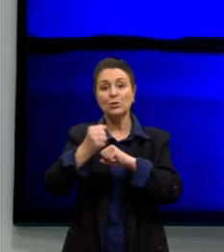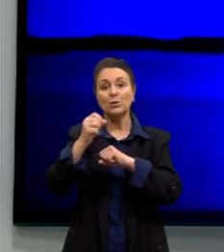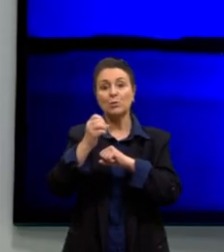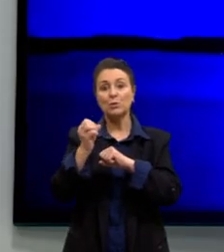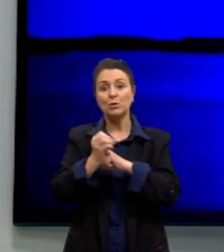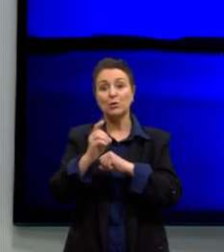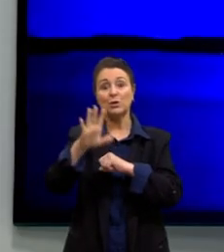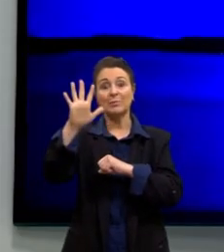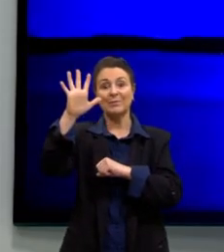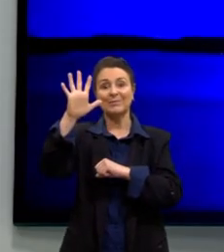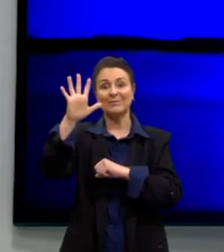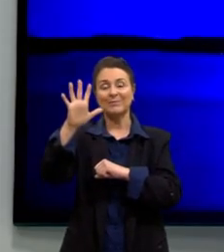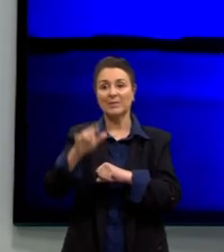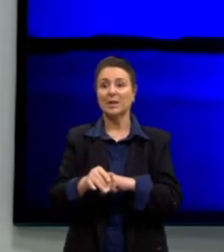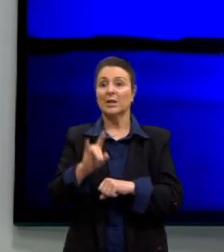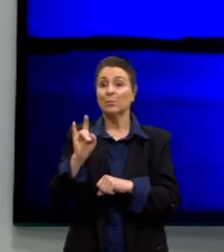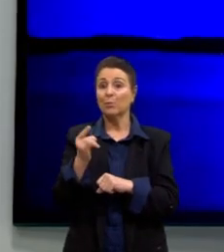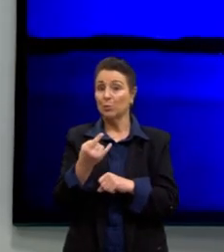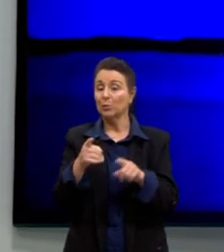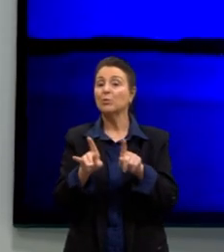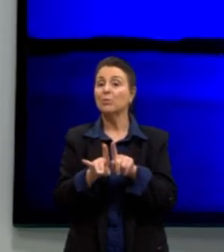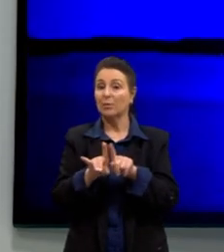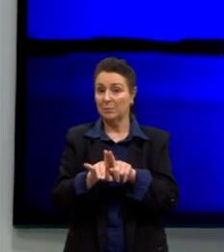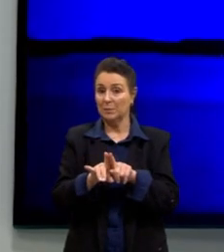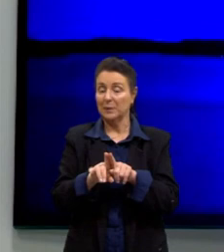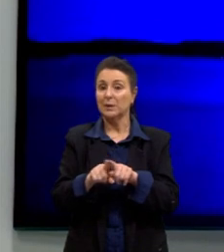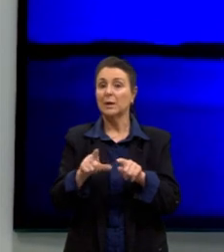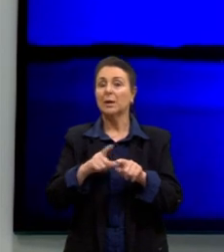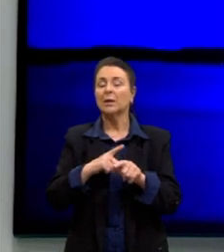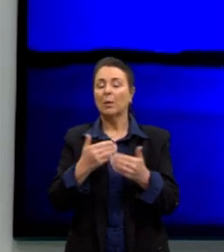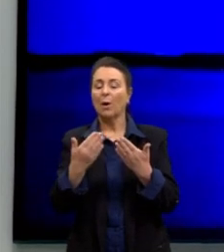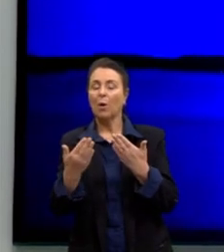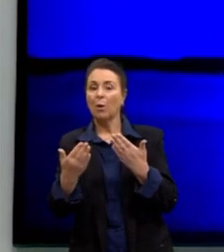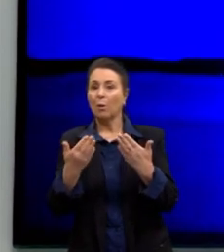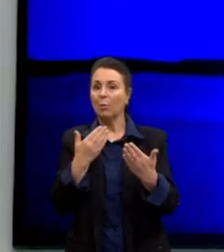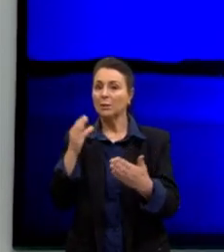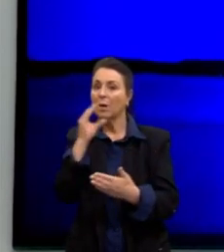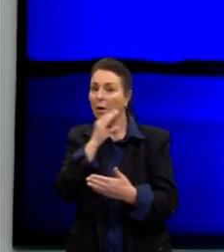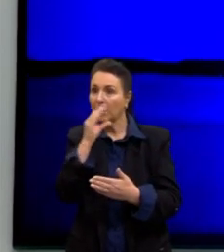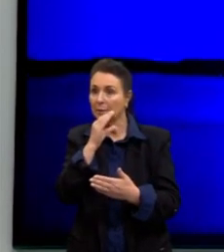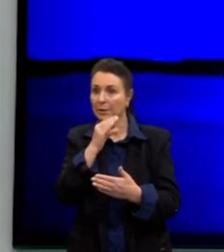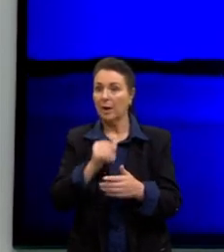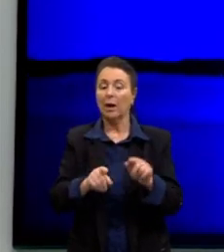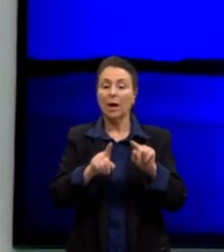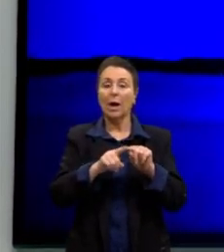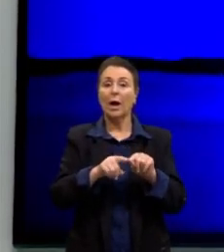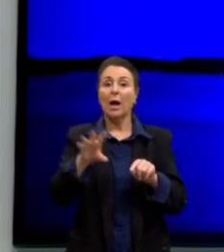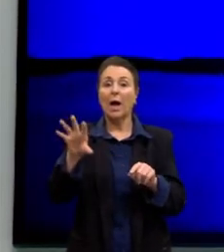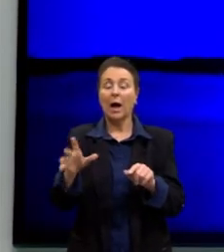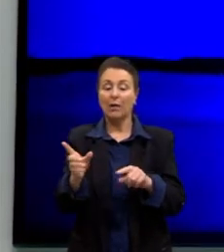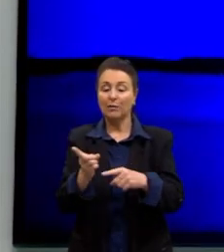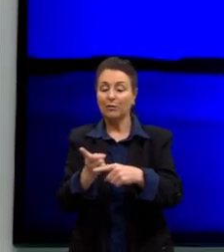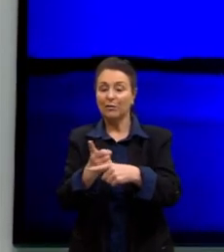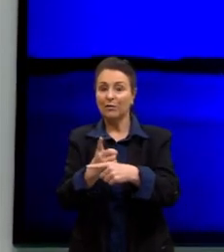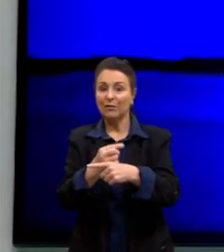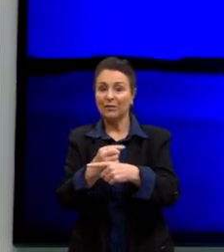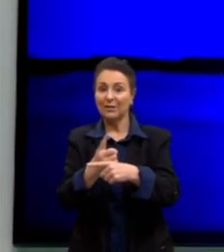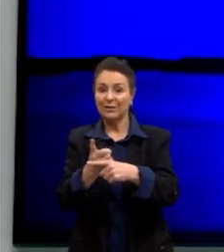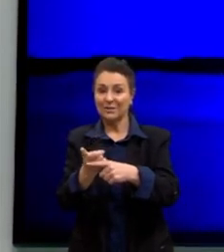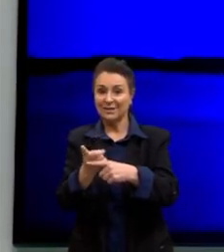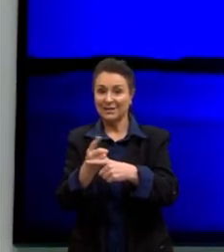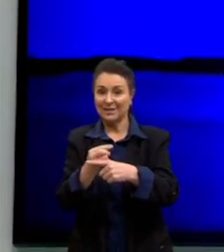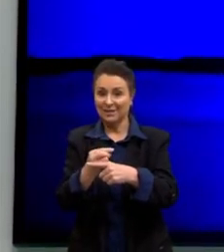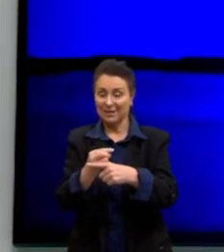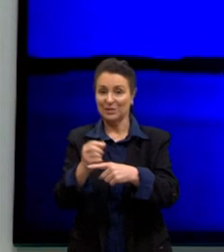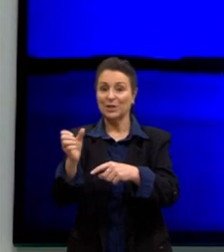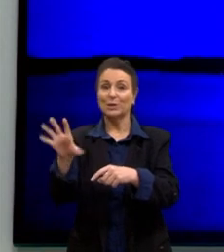E, por último, então, só para a gente finalizar, uma comparação rápida entre a velocidade do som e a velocidade da